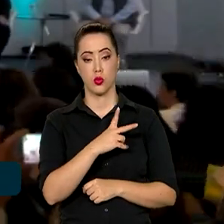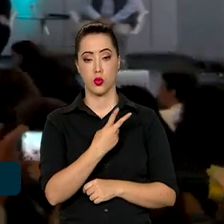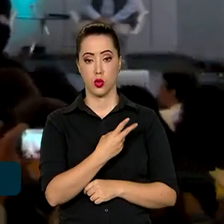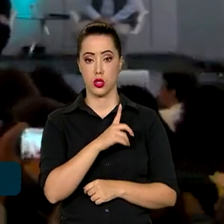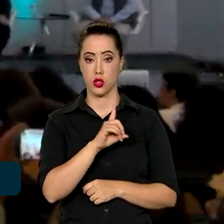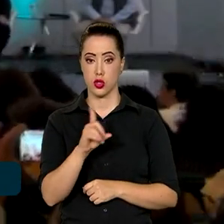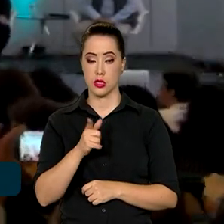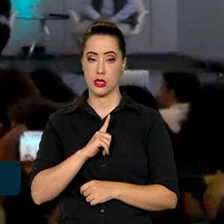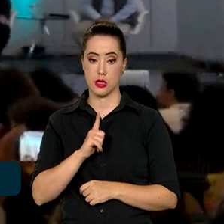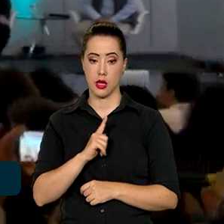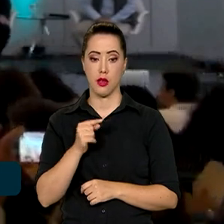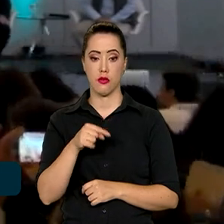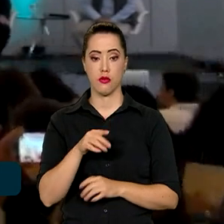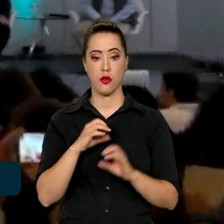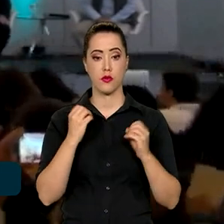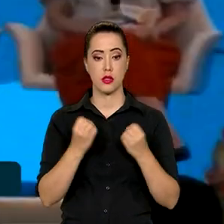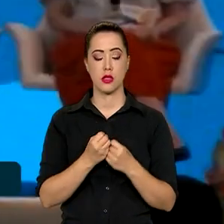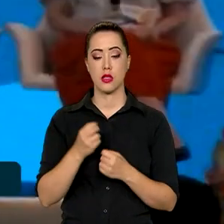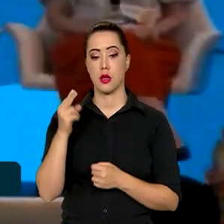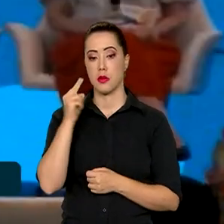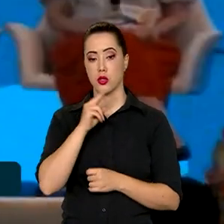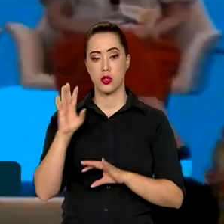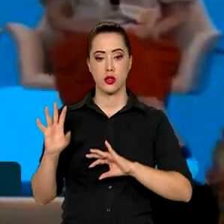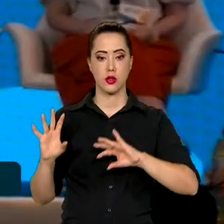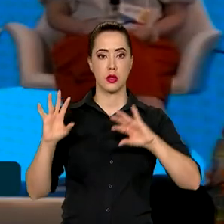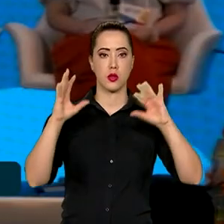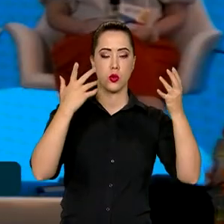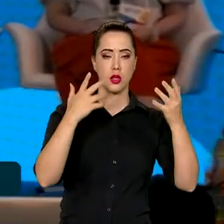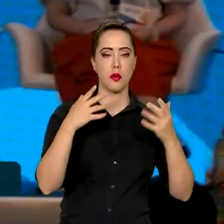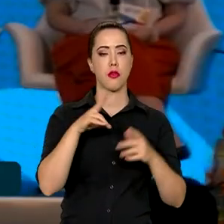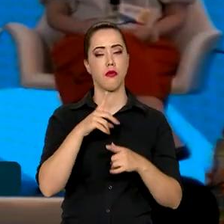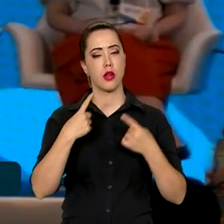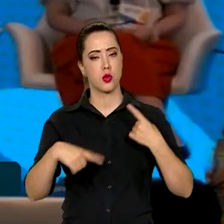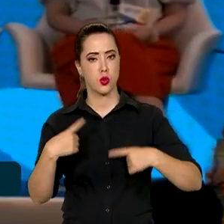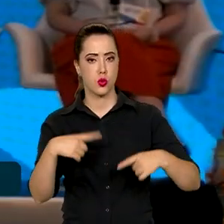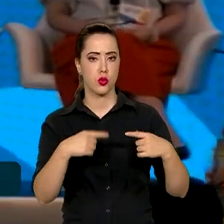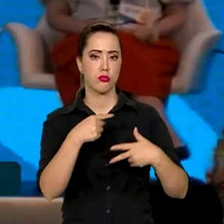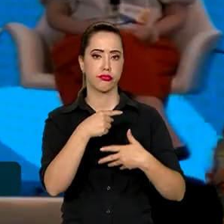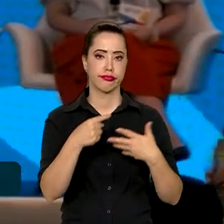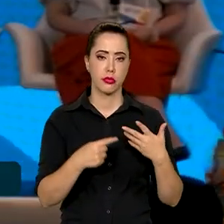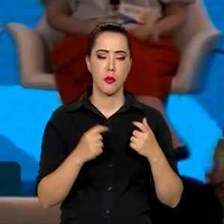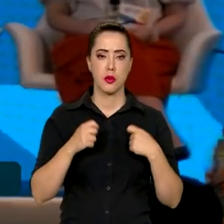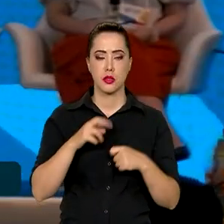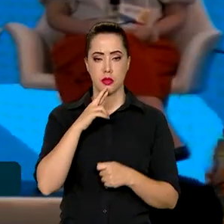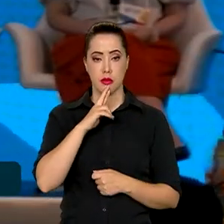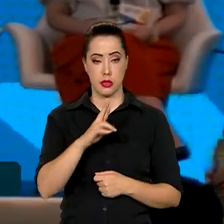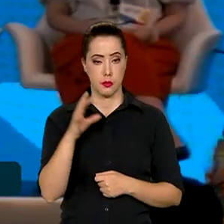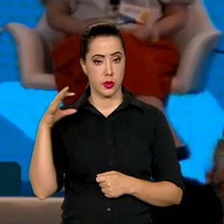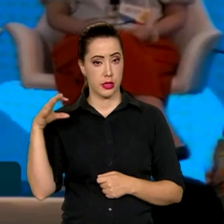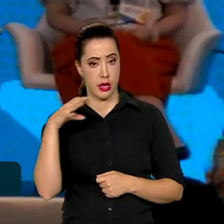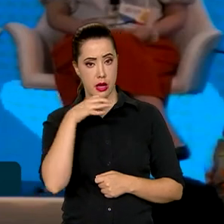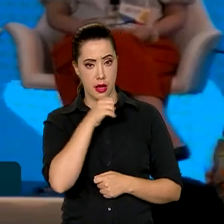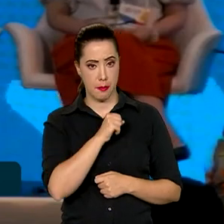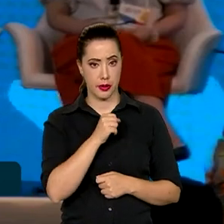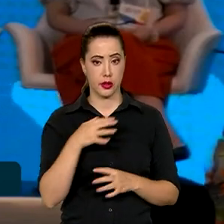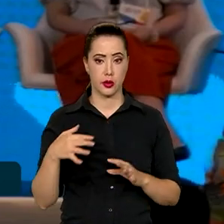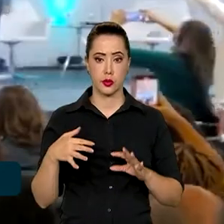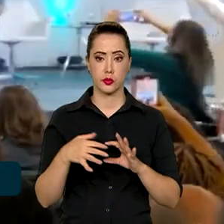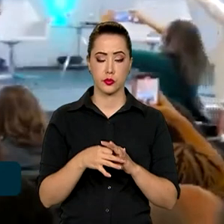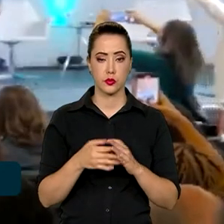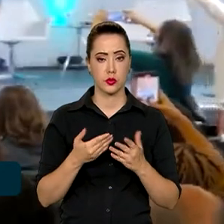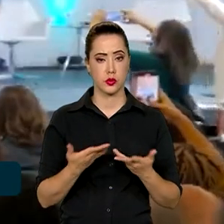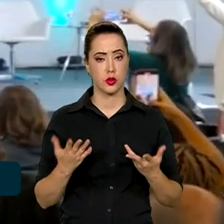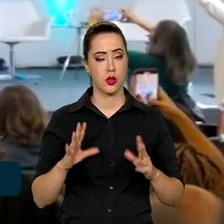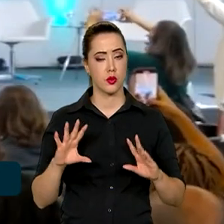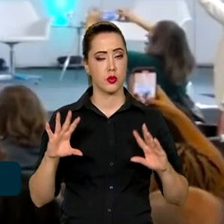oficina Emergência Climática vai discutir medidas que garantam respostas rápidas e integradas